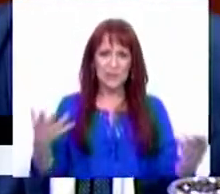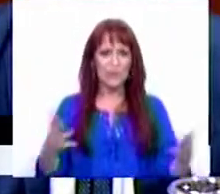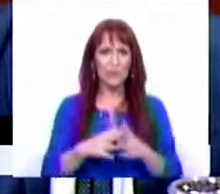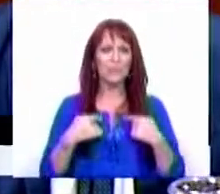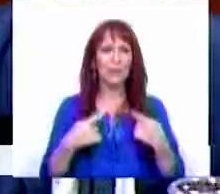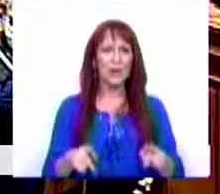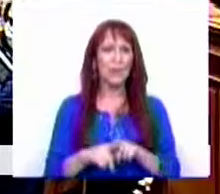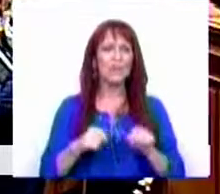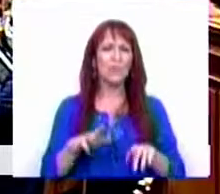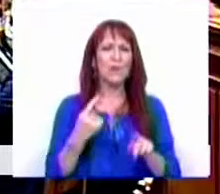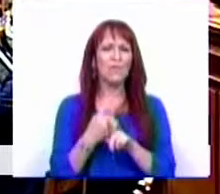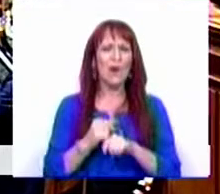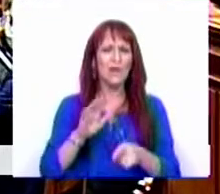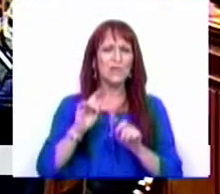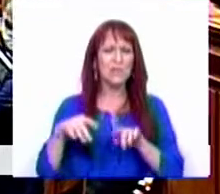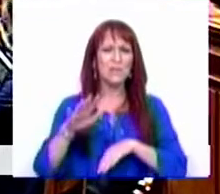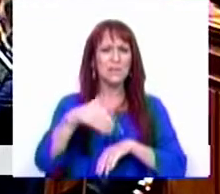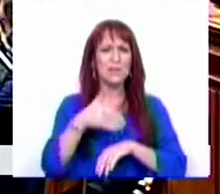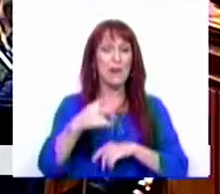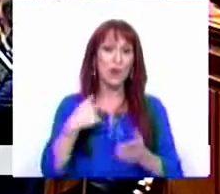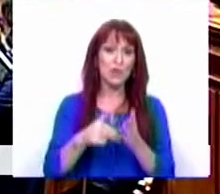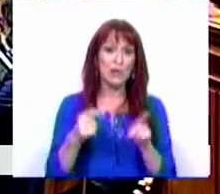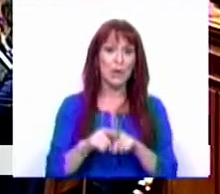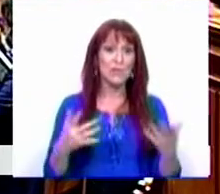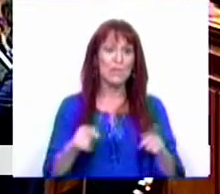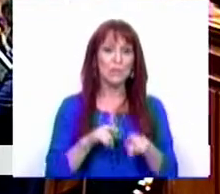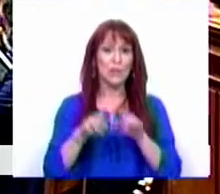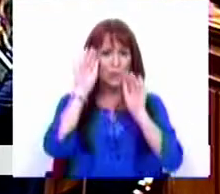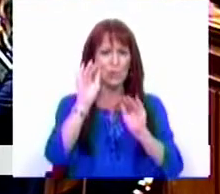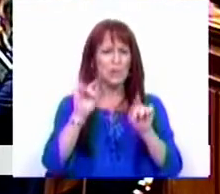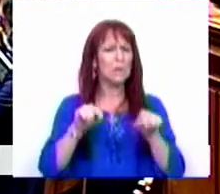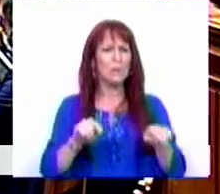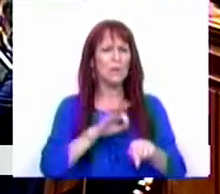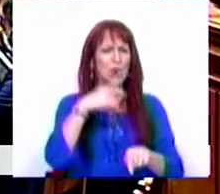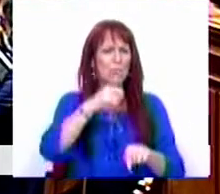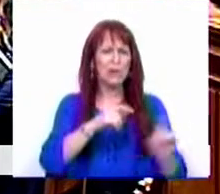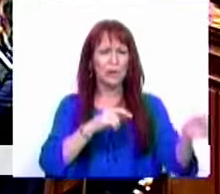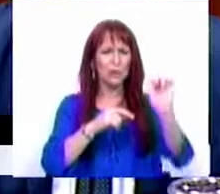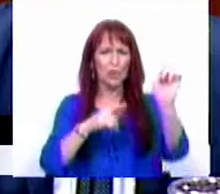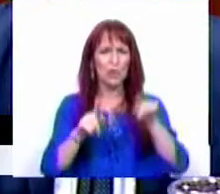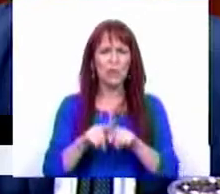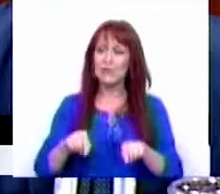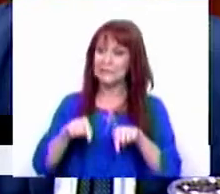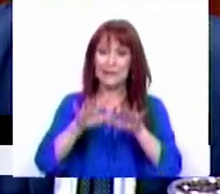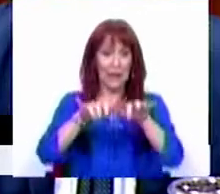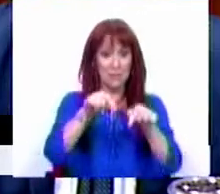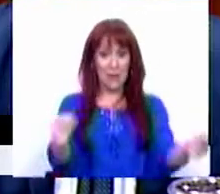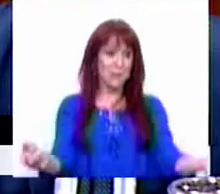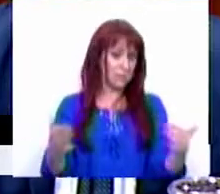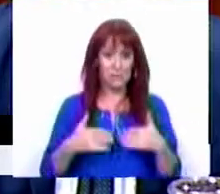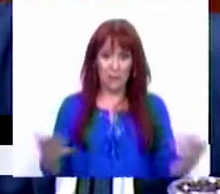que tendo feito anos esta semana, o que eu esperava era uma felicitação, não pela parte do Sr. Presidente, mas por parte desta Câmara.